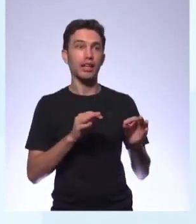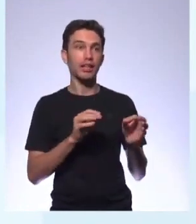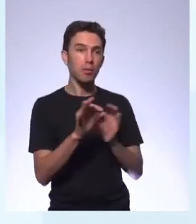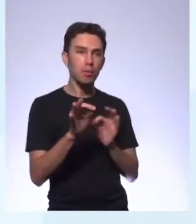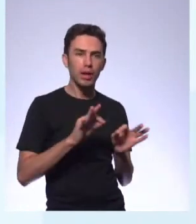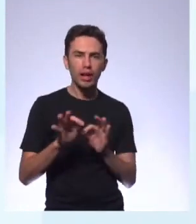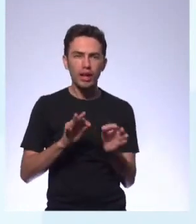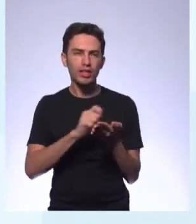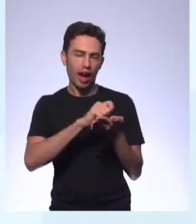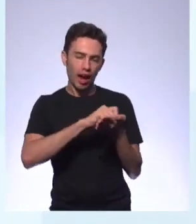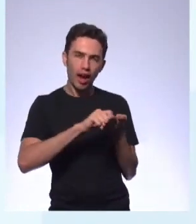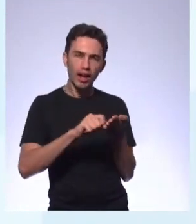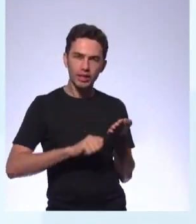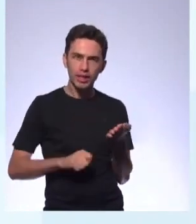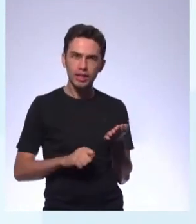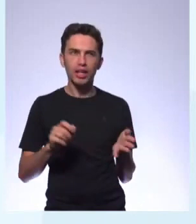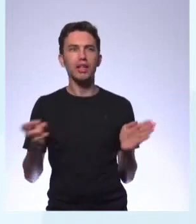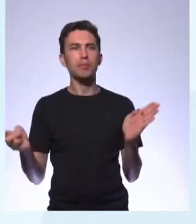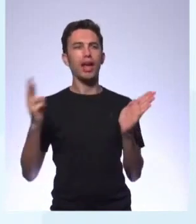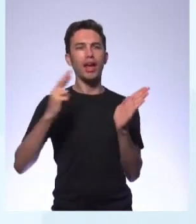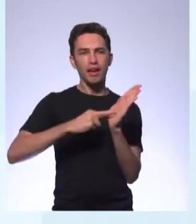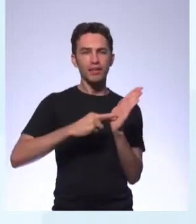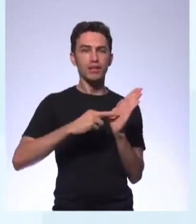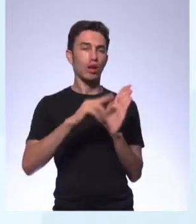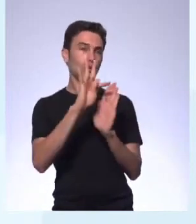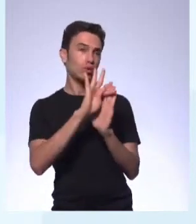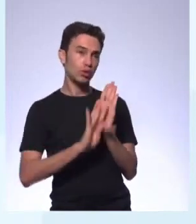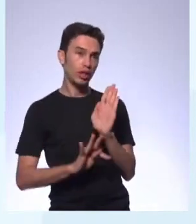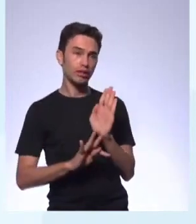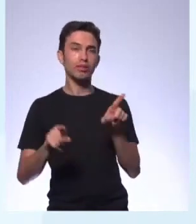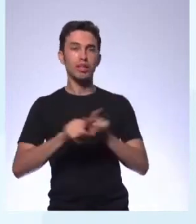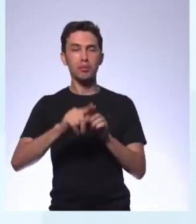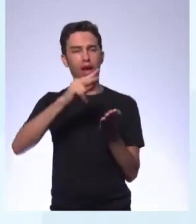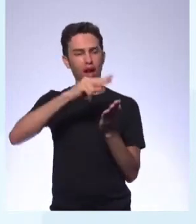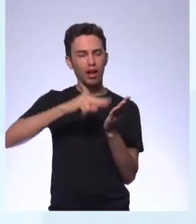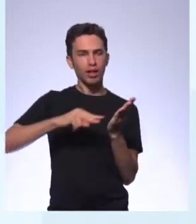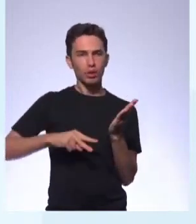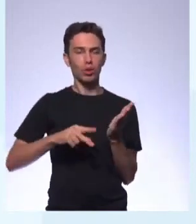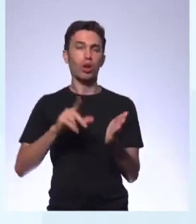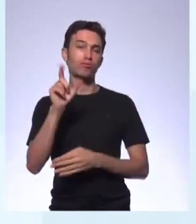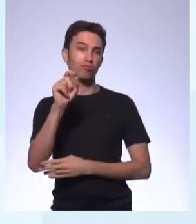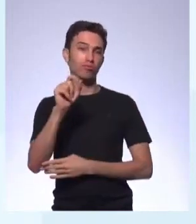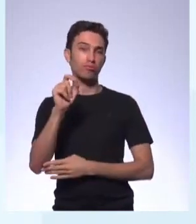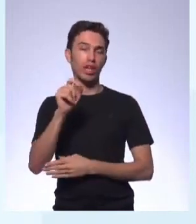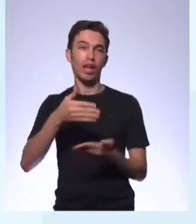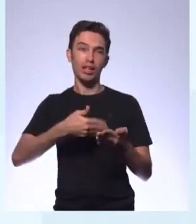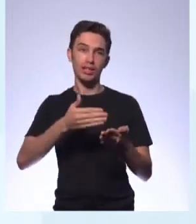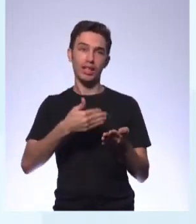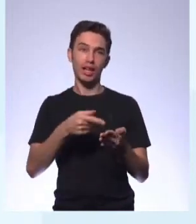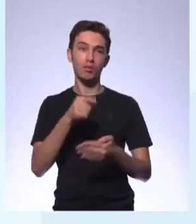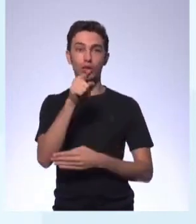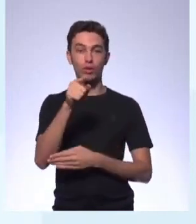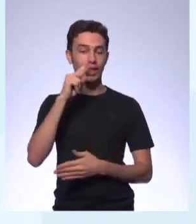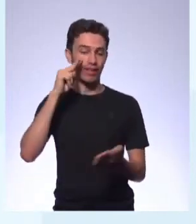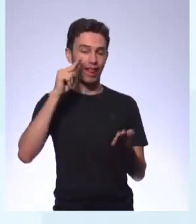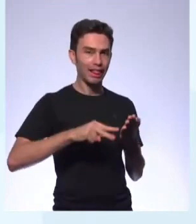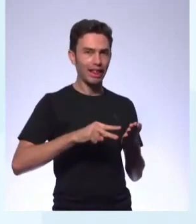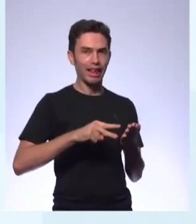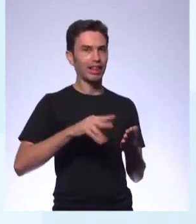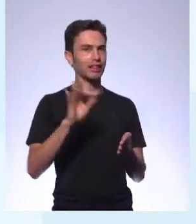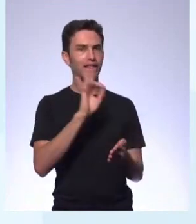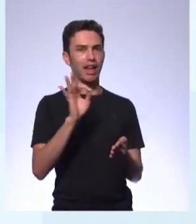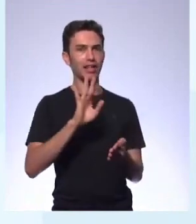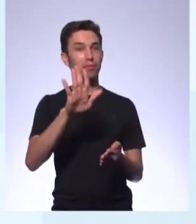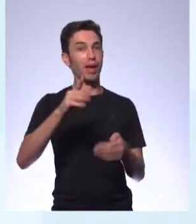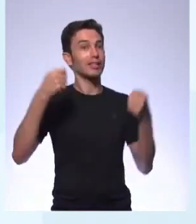revisão do texto e a leitura da resenha. Dez livros que você não vai ler, mas deveria, de